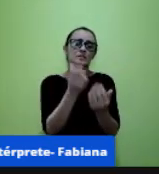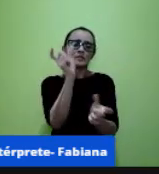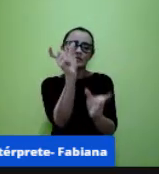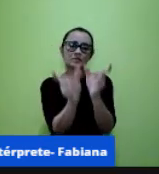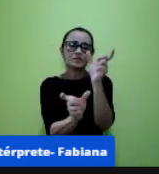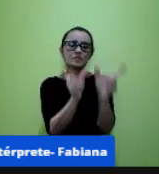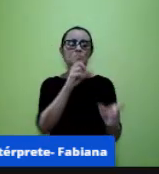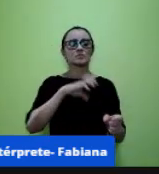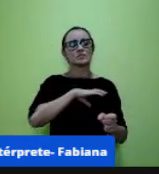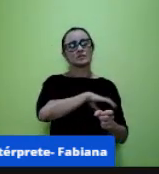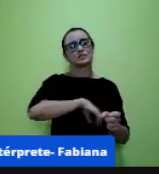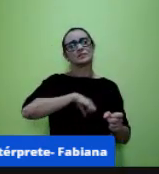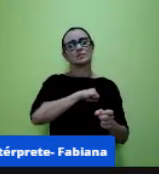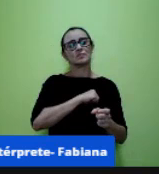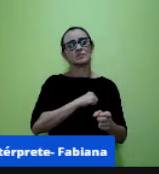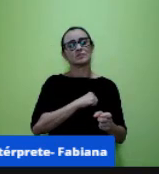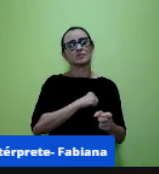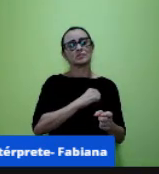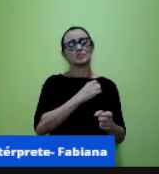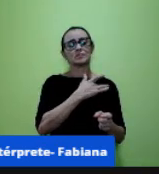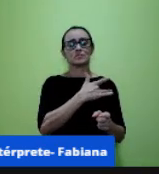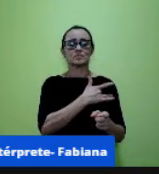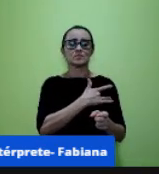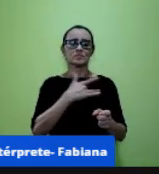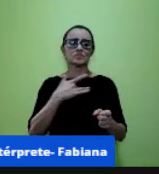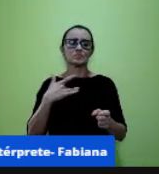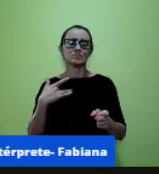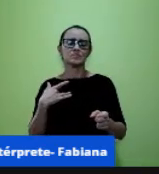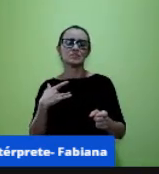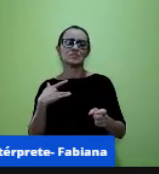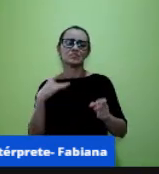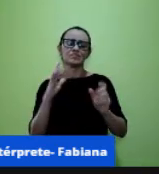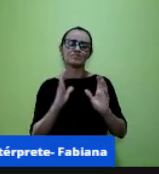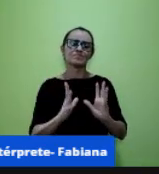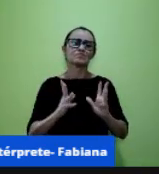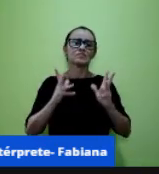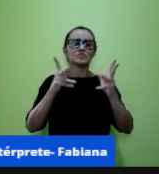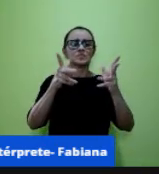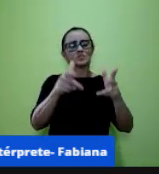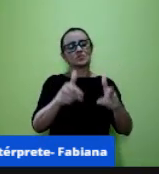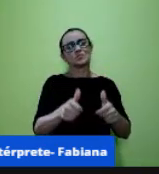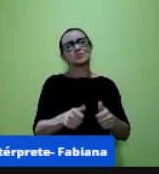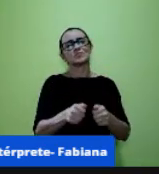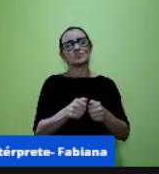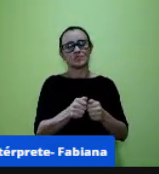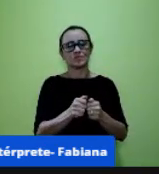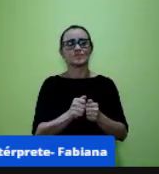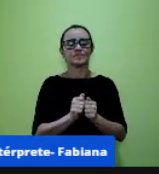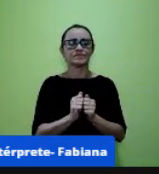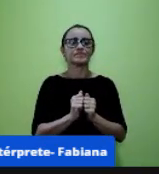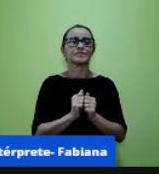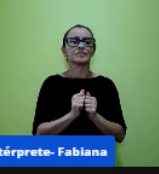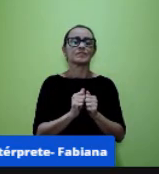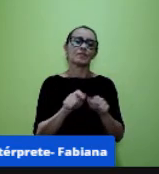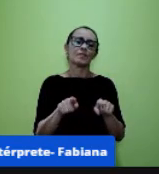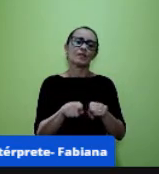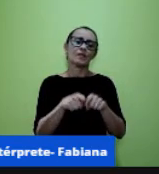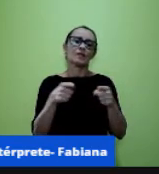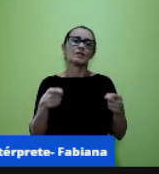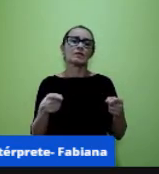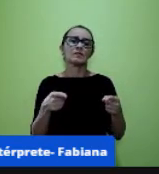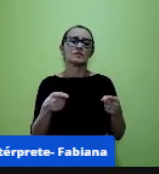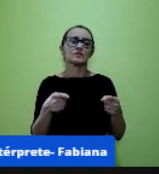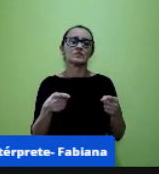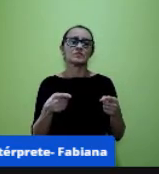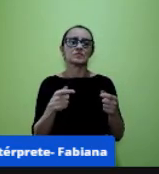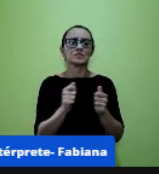e pela saúde dos outros do próximo daqueles que nem conhecemos mas que o